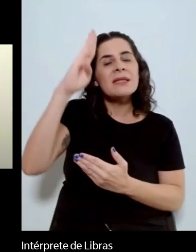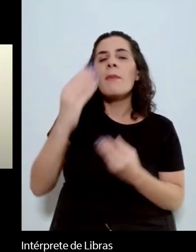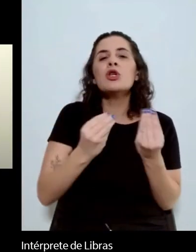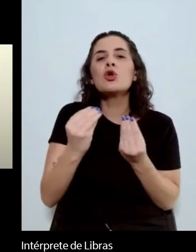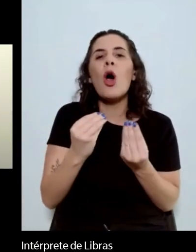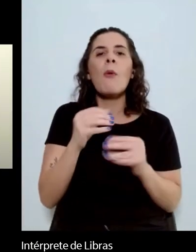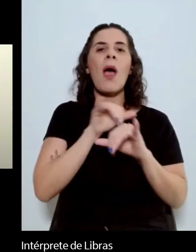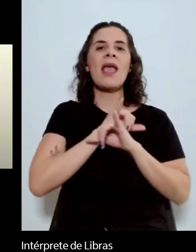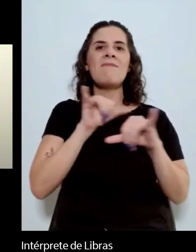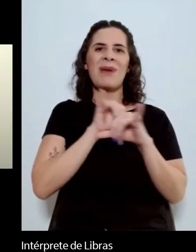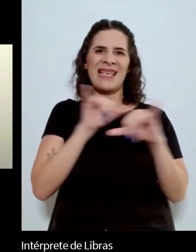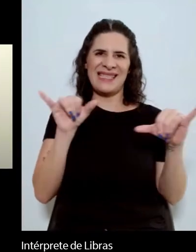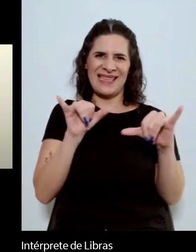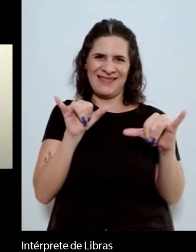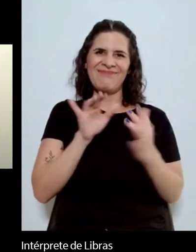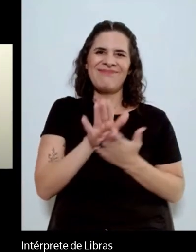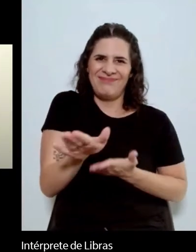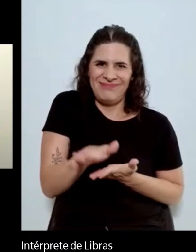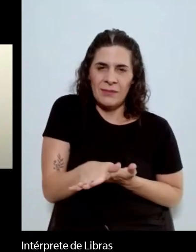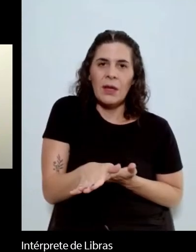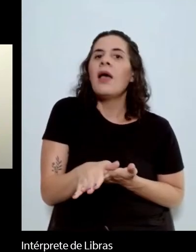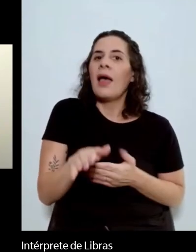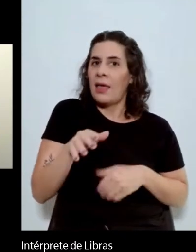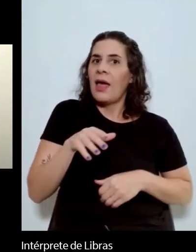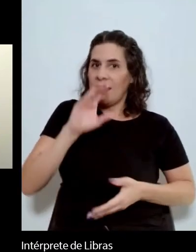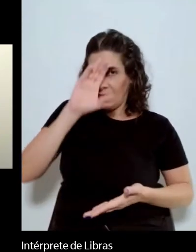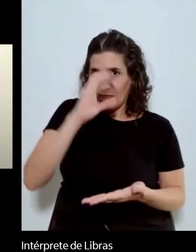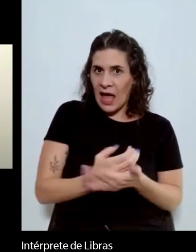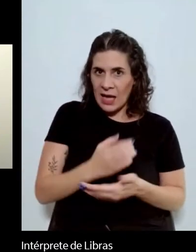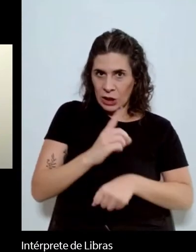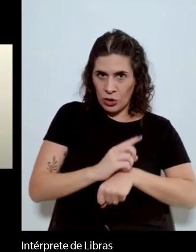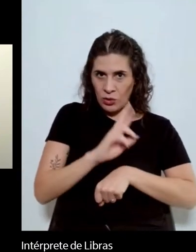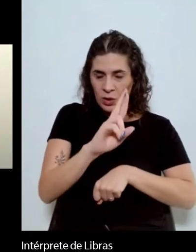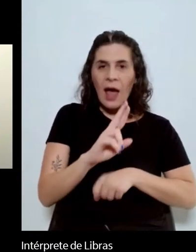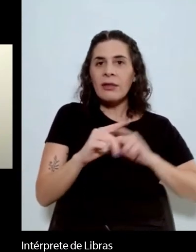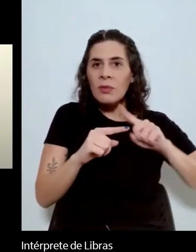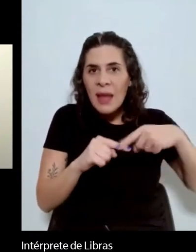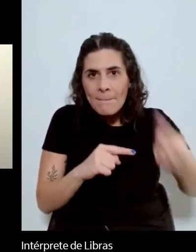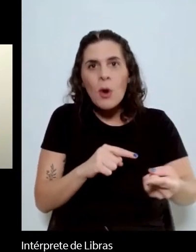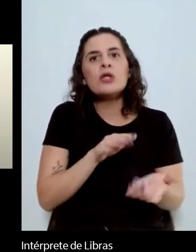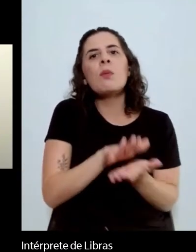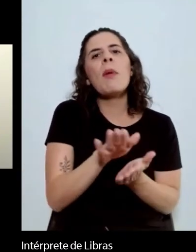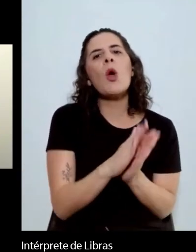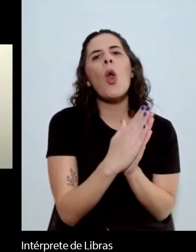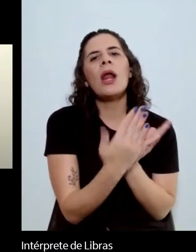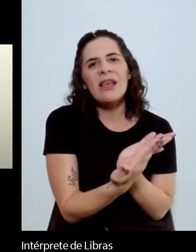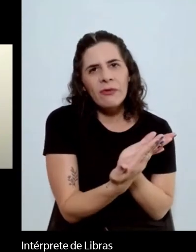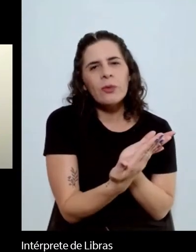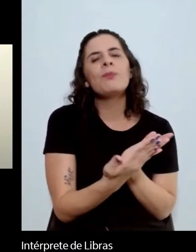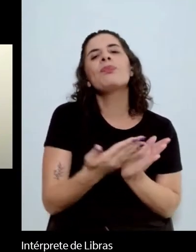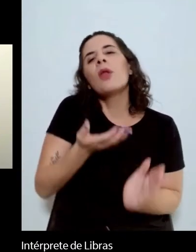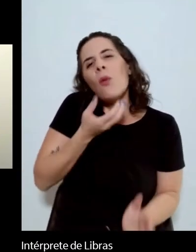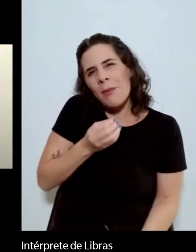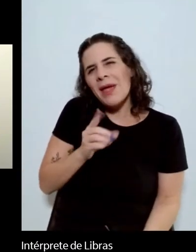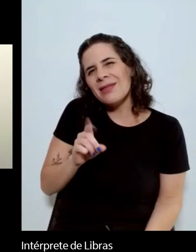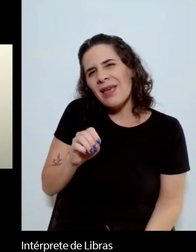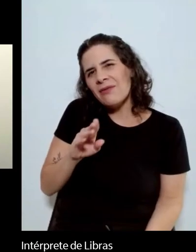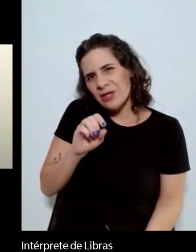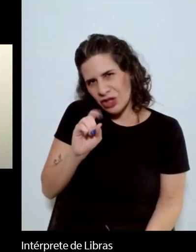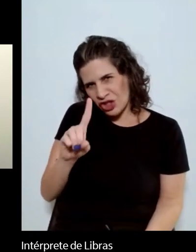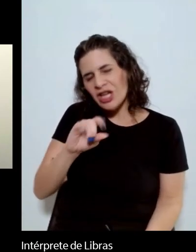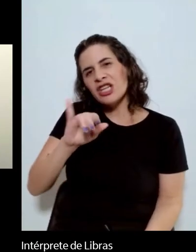A sua tese de doutorado deu origem a um livro muito importante que o professor David Jackson já mencionou, que é o Machado de Assis,